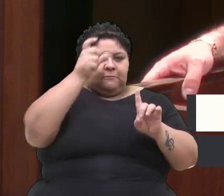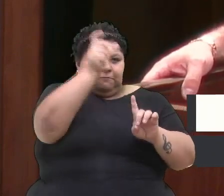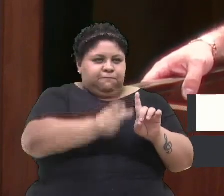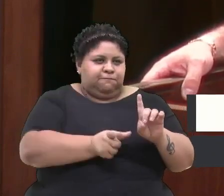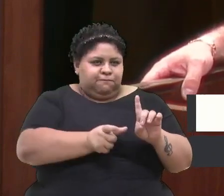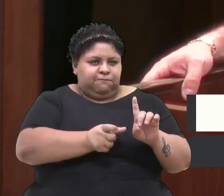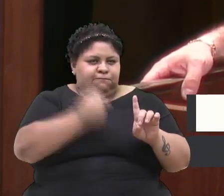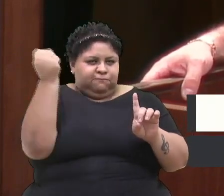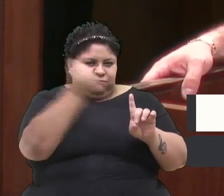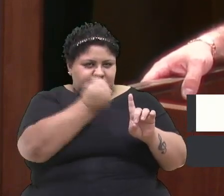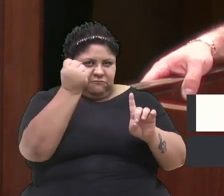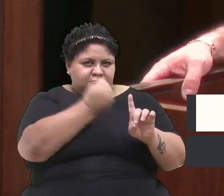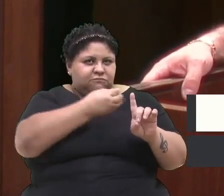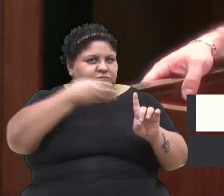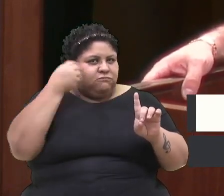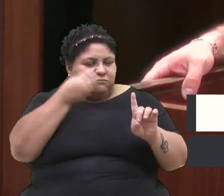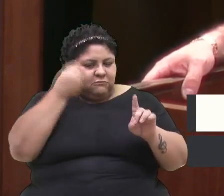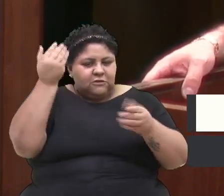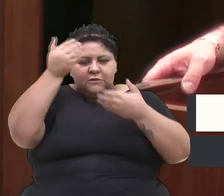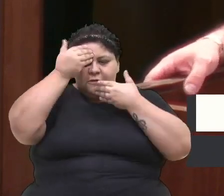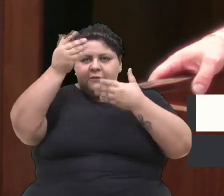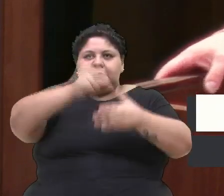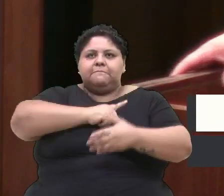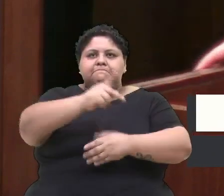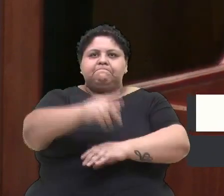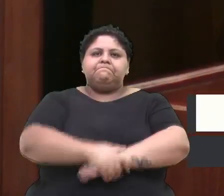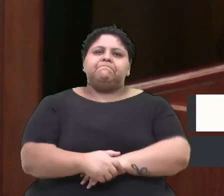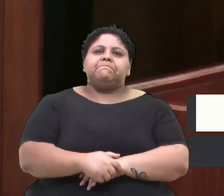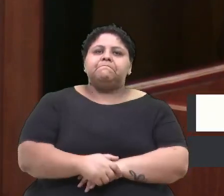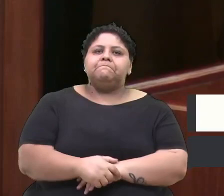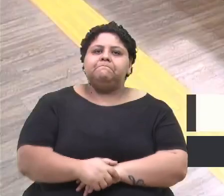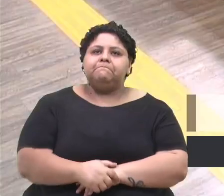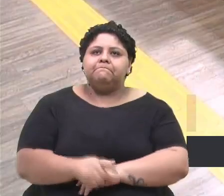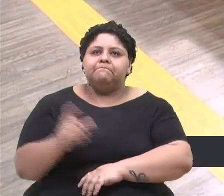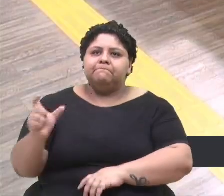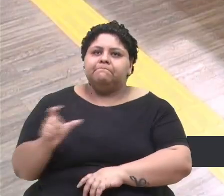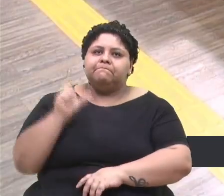e agradeço, senhor presidente. Muito obrigado. Obrigado. Com a palavra, Tatiana Ifrisso.